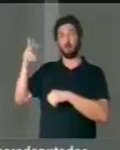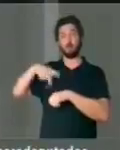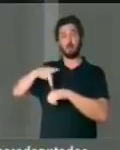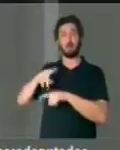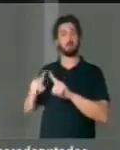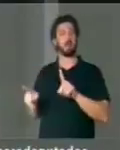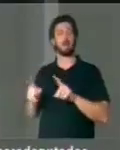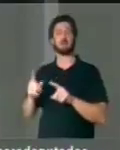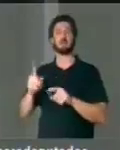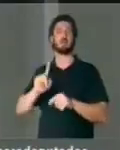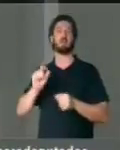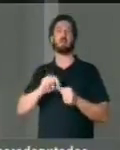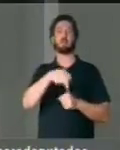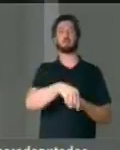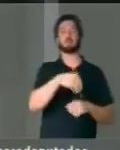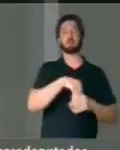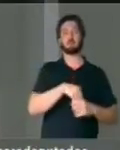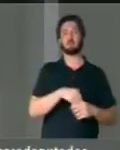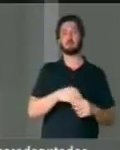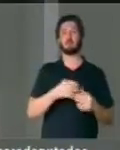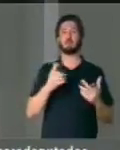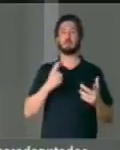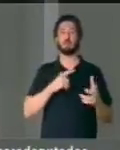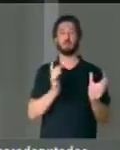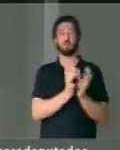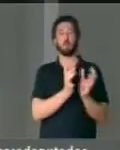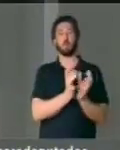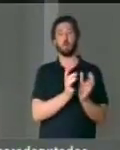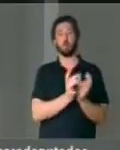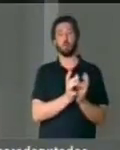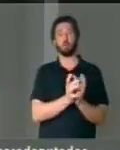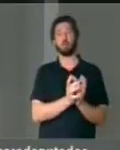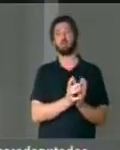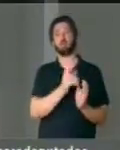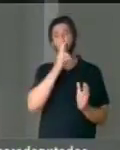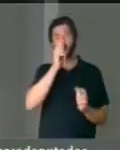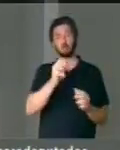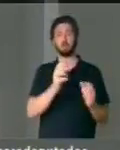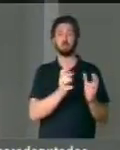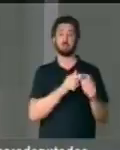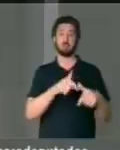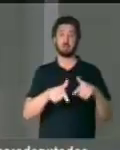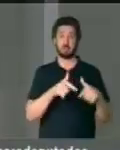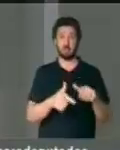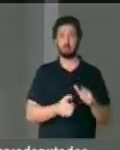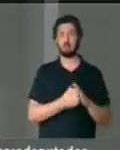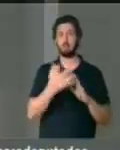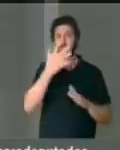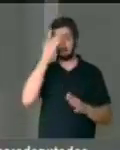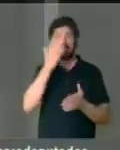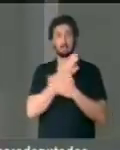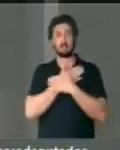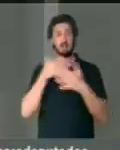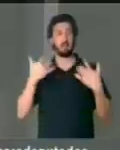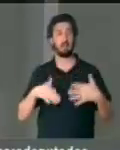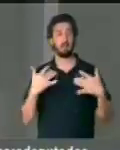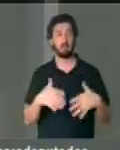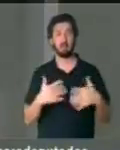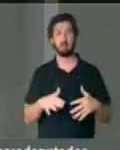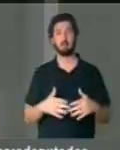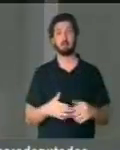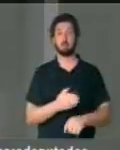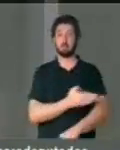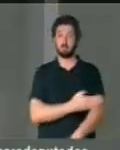Unidos, o que lhe valeu o voto de um segmento da classe trabalhadora, muitos no desemprego, branca